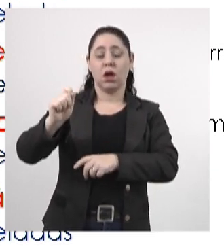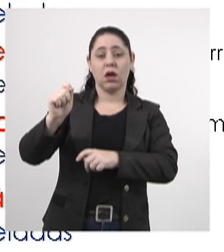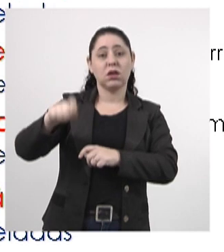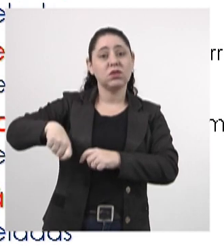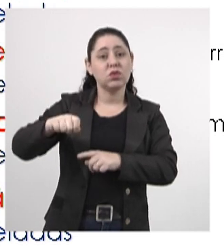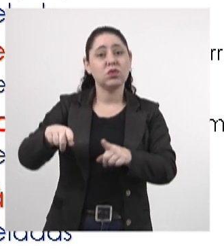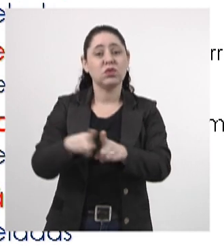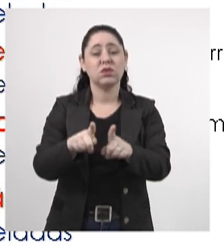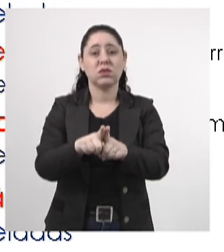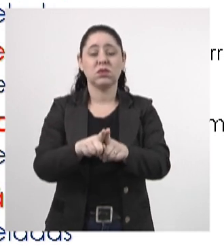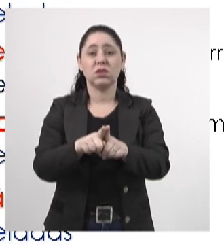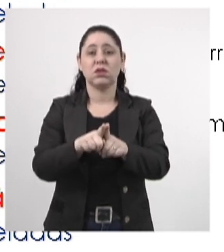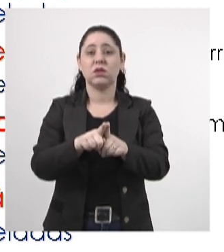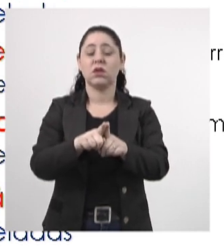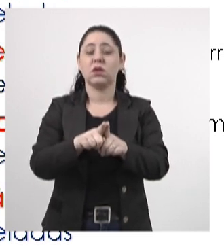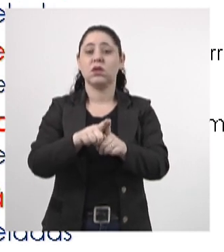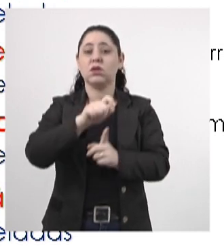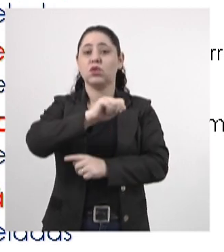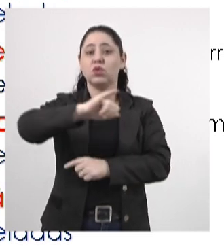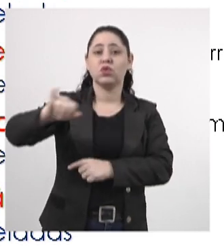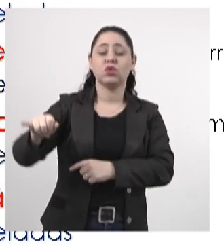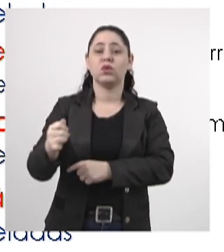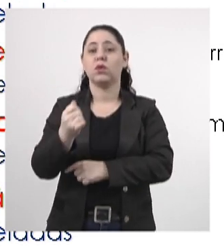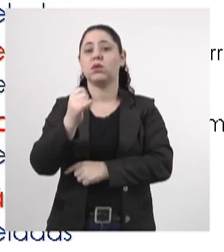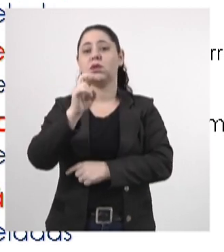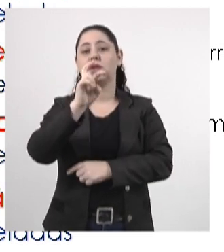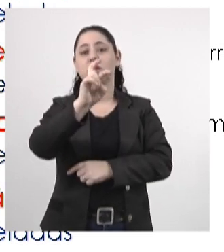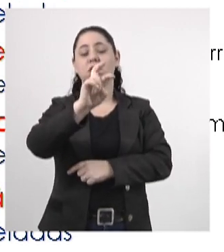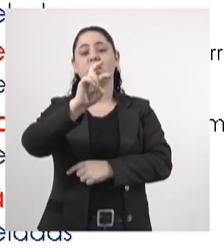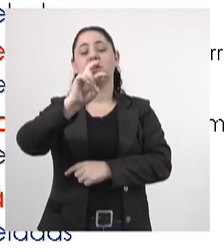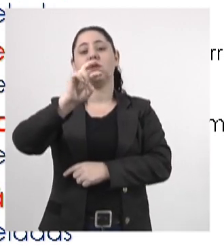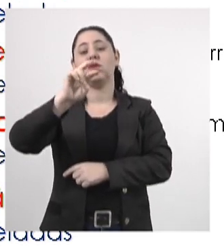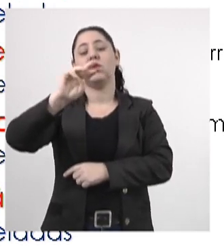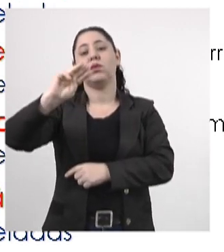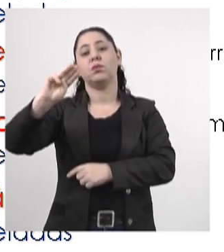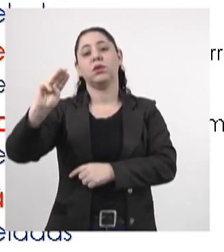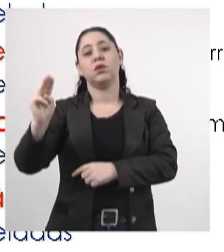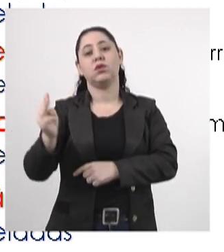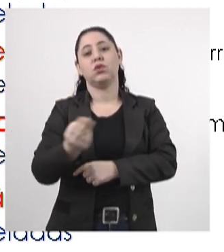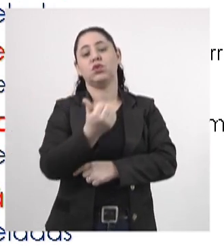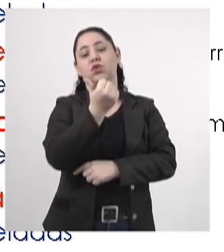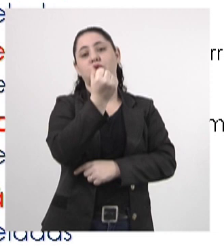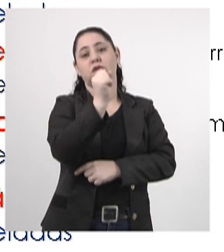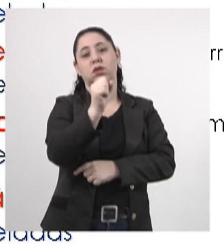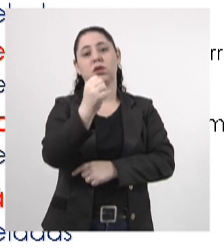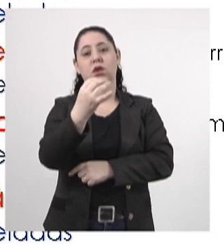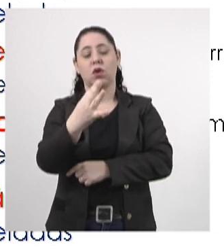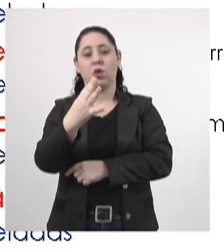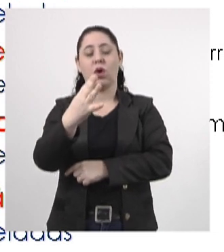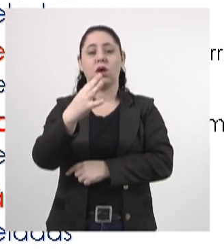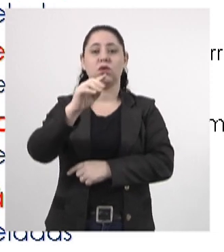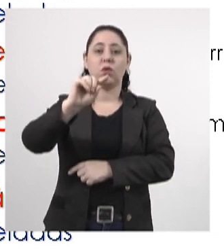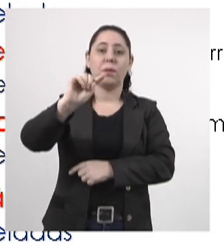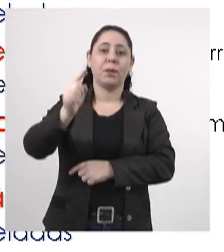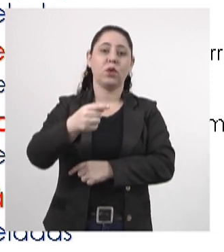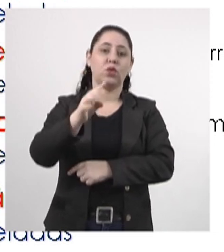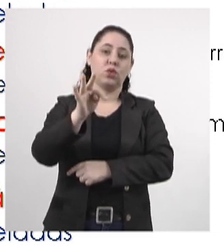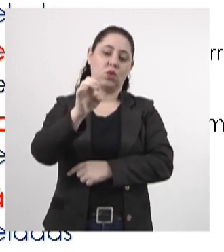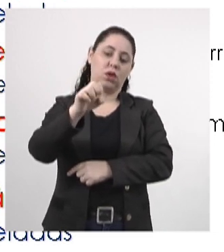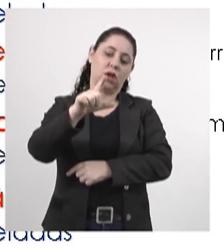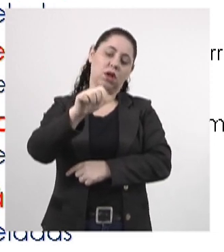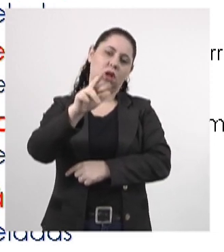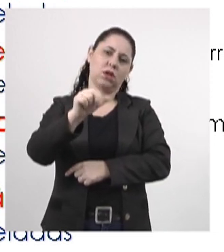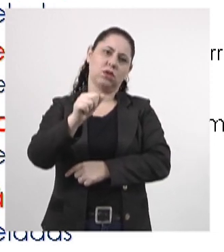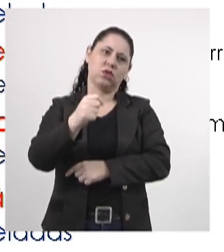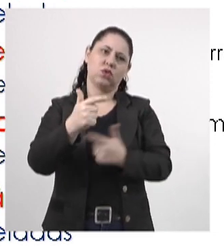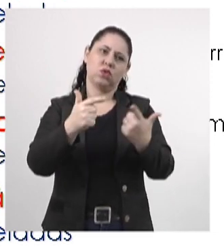existe 5 milhões e 84 mil toneladas de soja. Quer